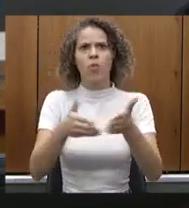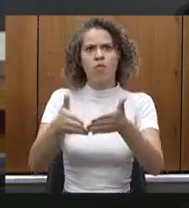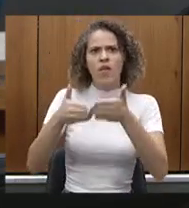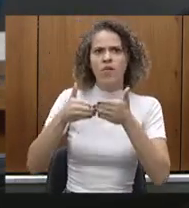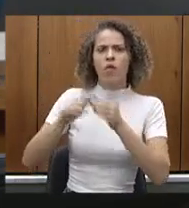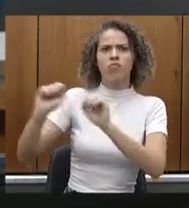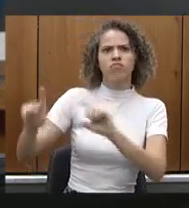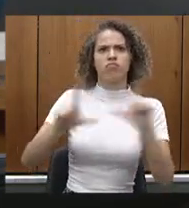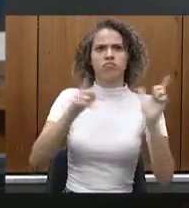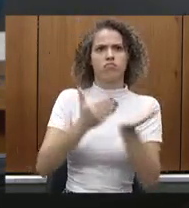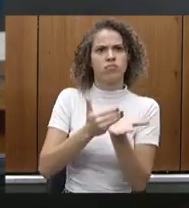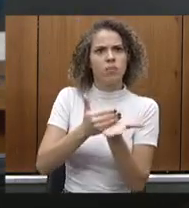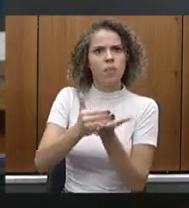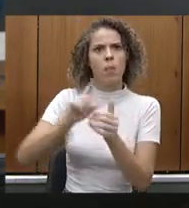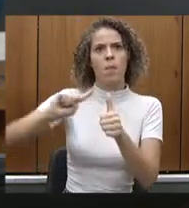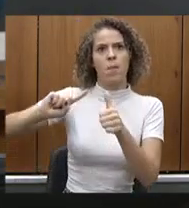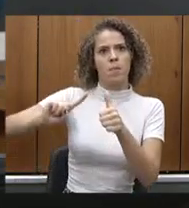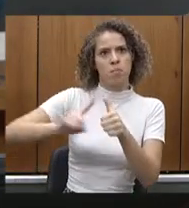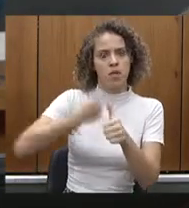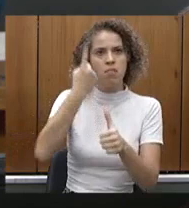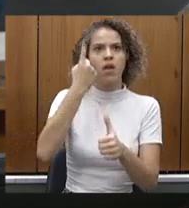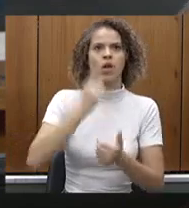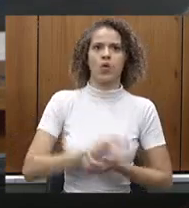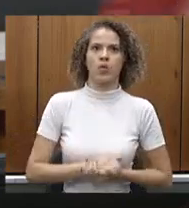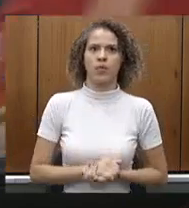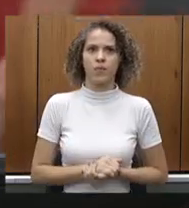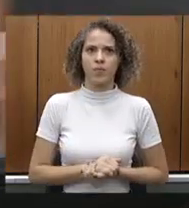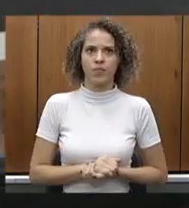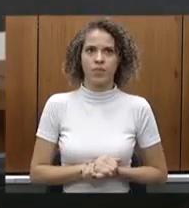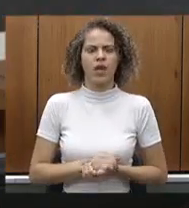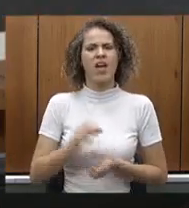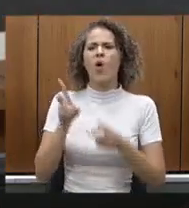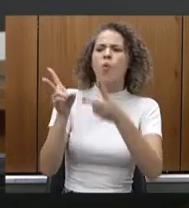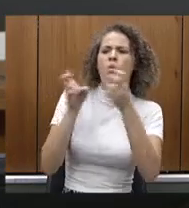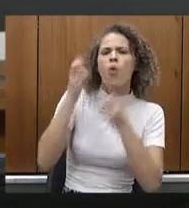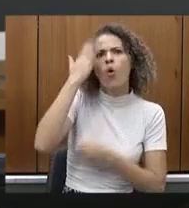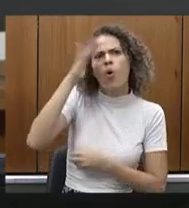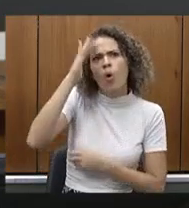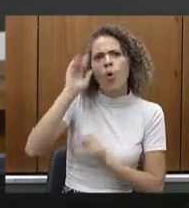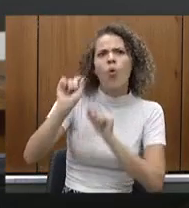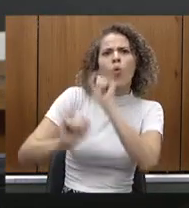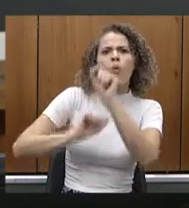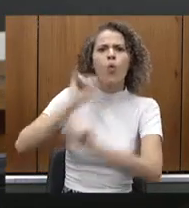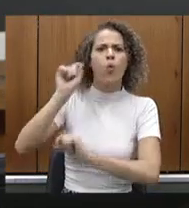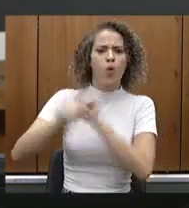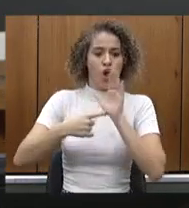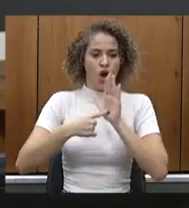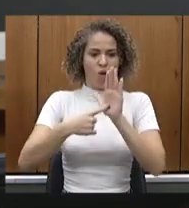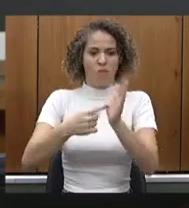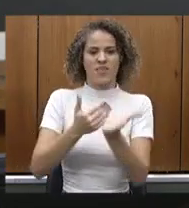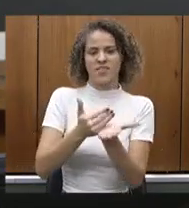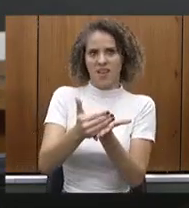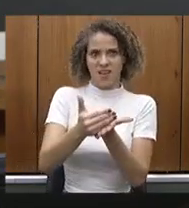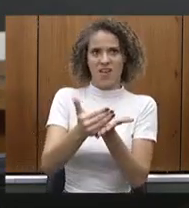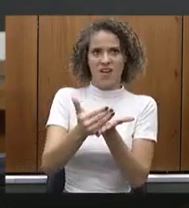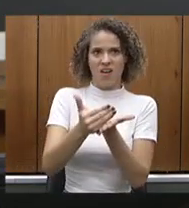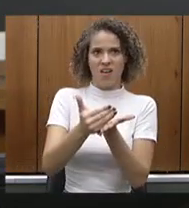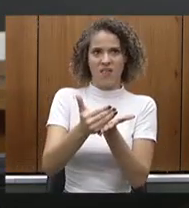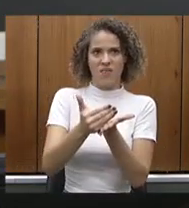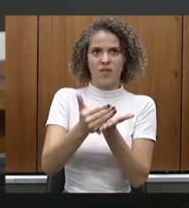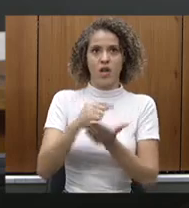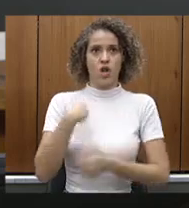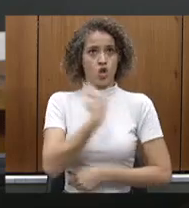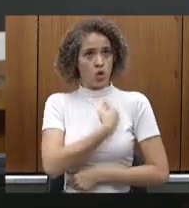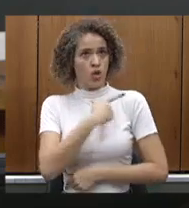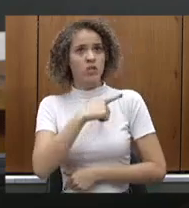passar. Primeiro, pra gente entender esse ciclo que se encerra agora, nós temos